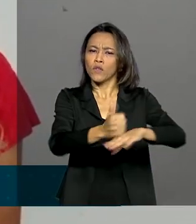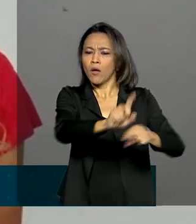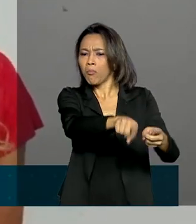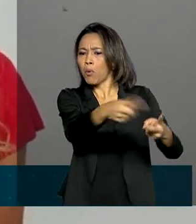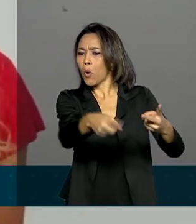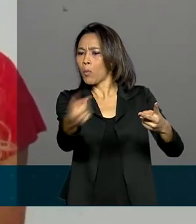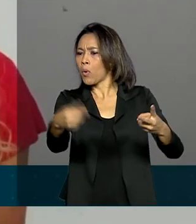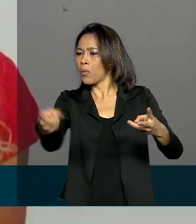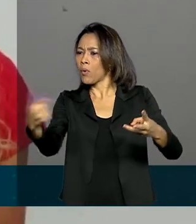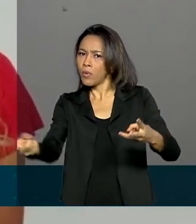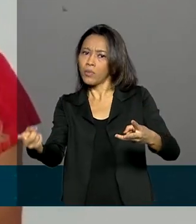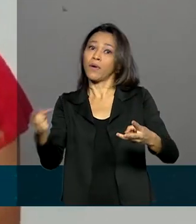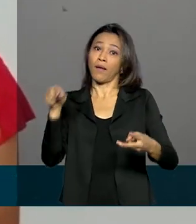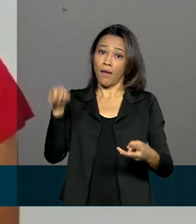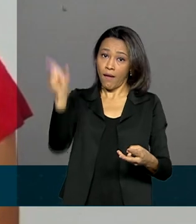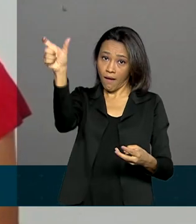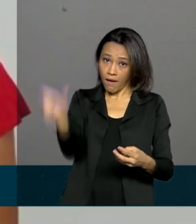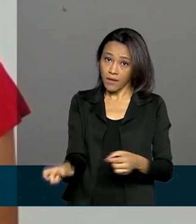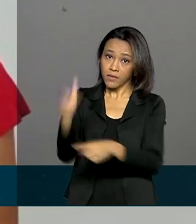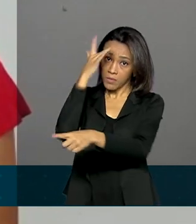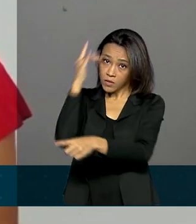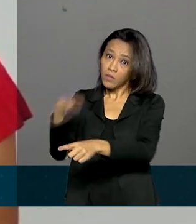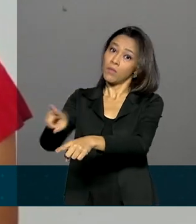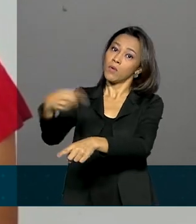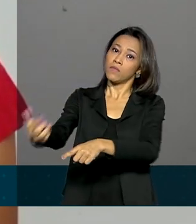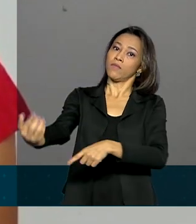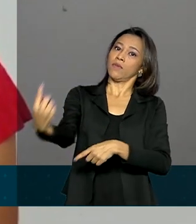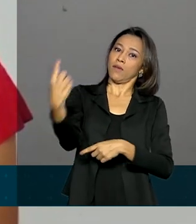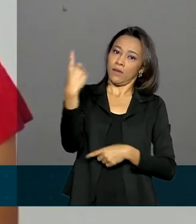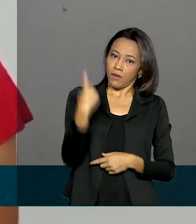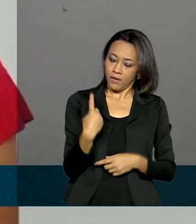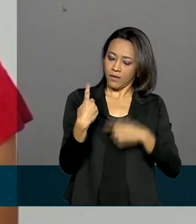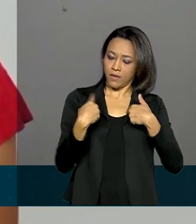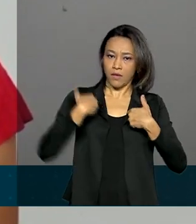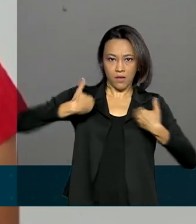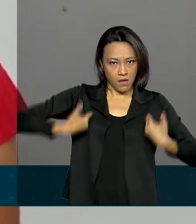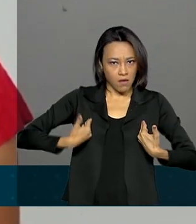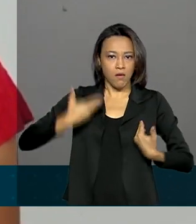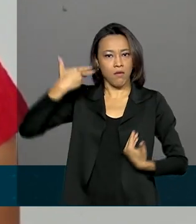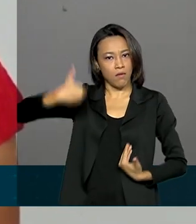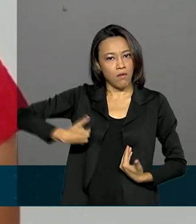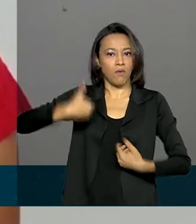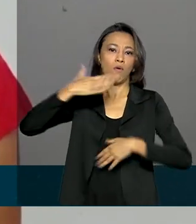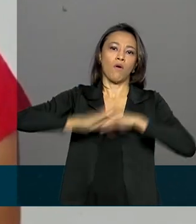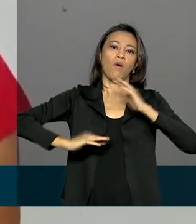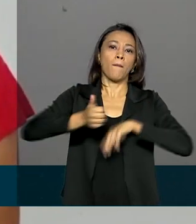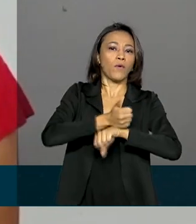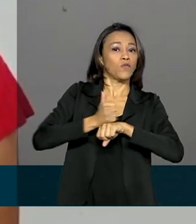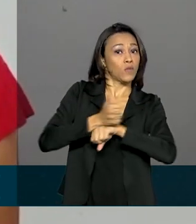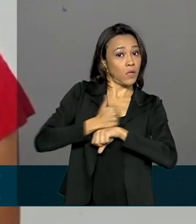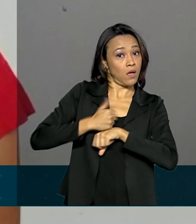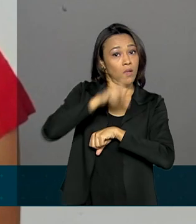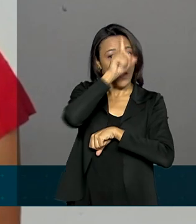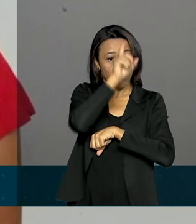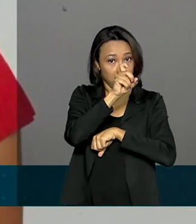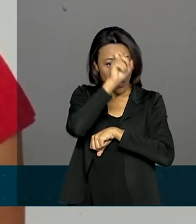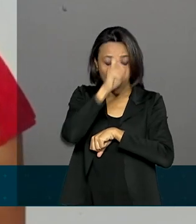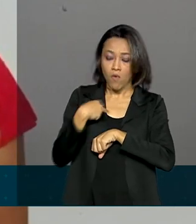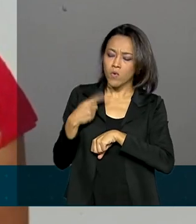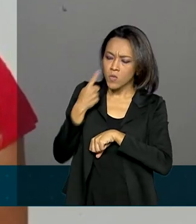e da fisioterapia, eles são encaminhados para mim, né, que sou a profissional de educação física do hospital, para poder